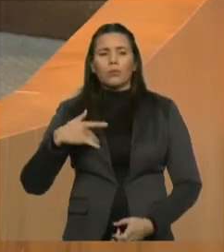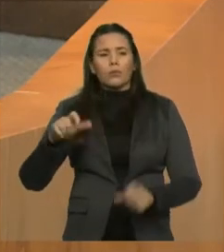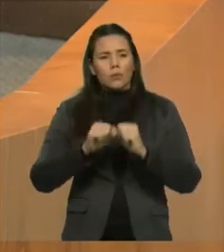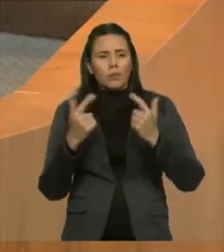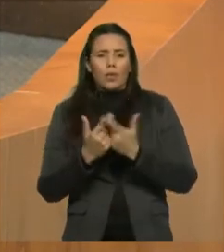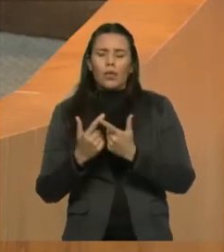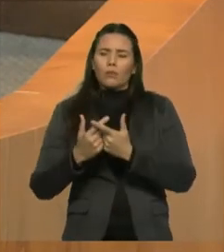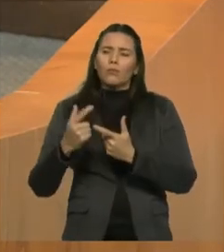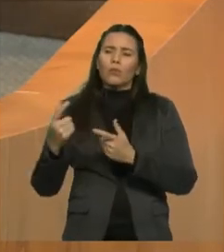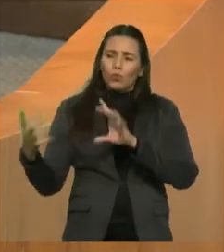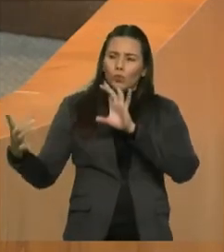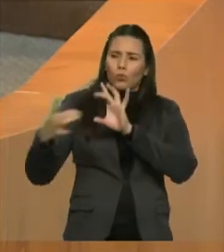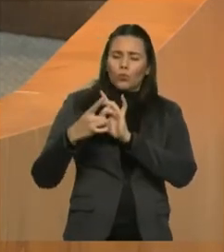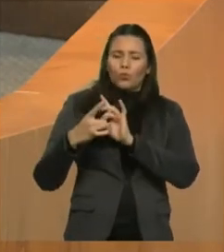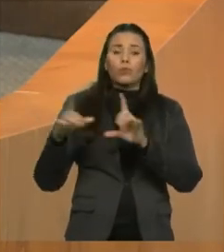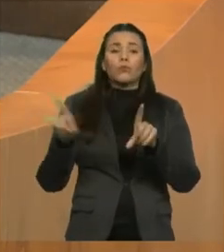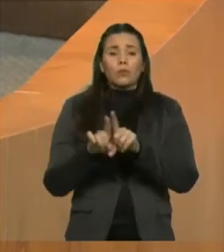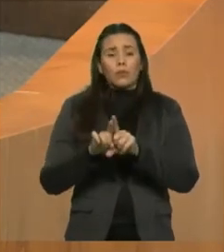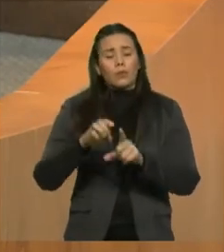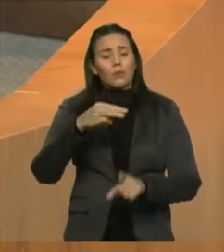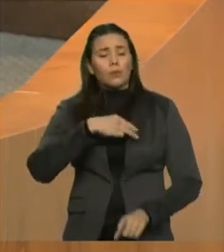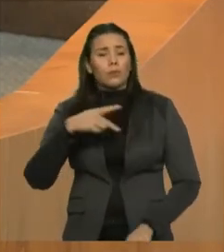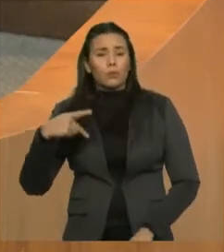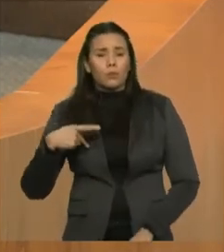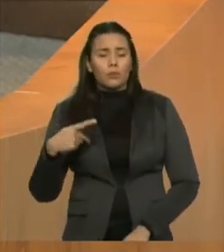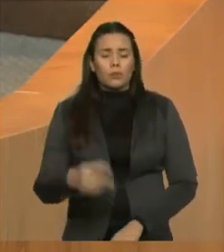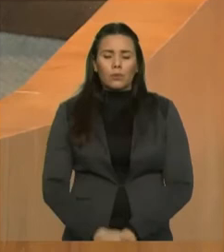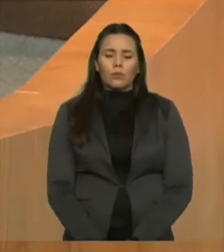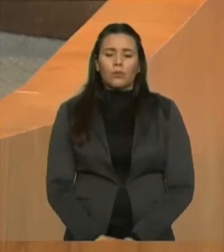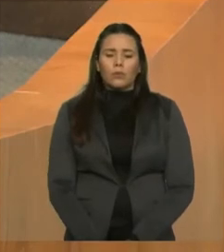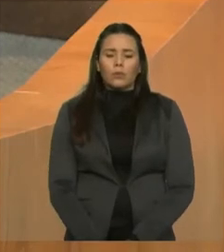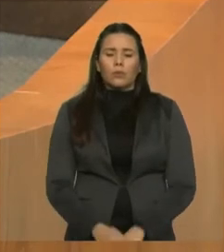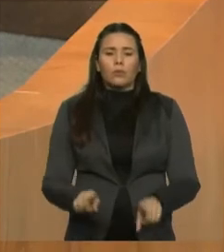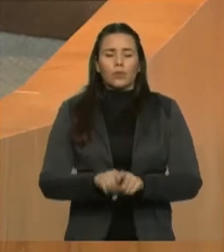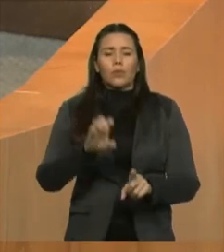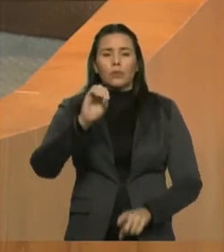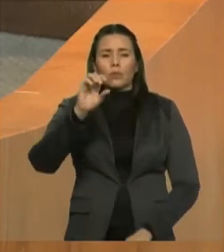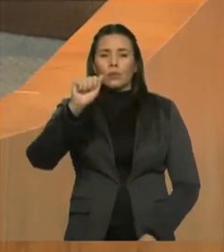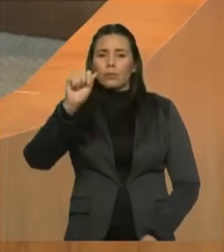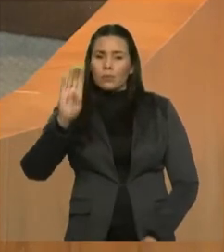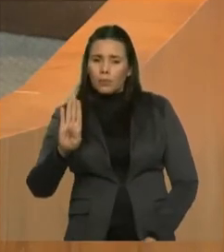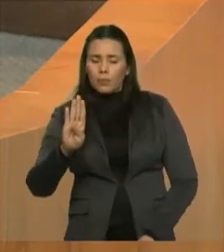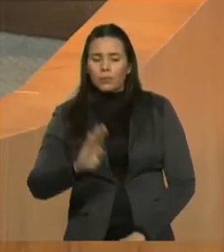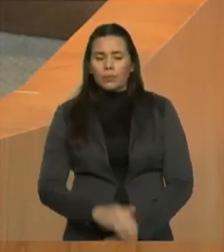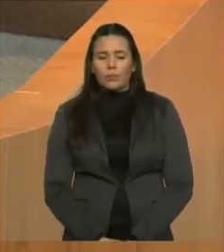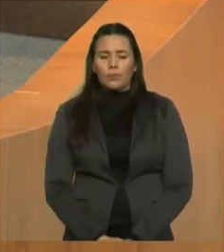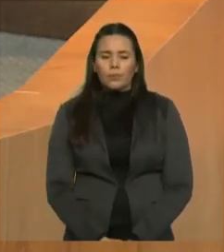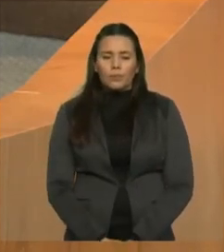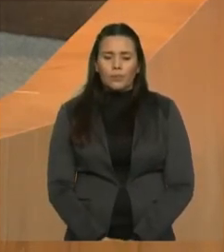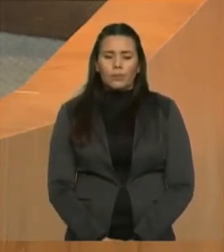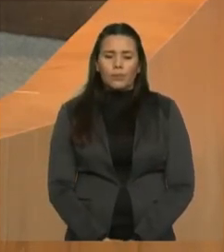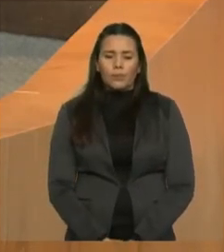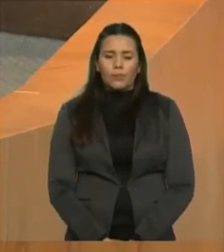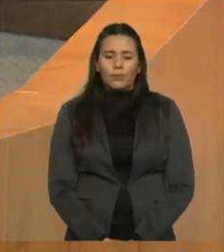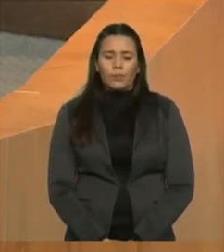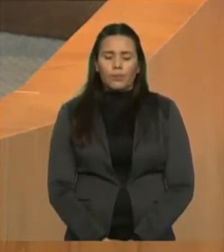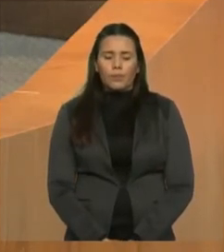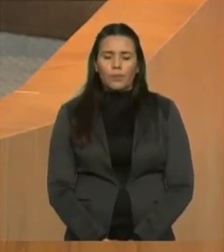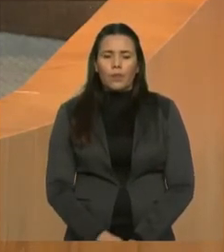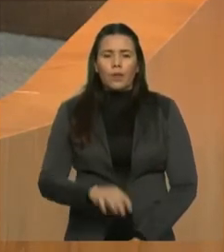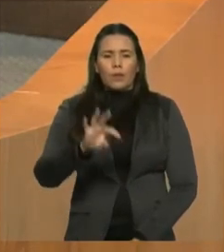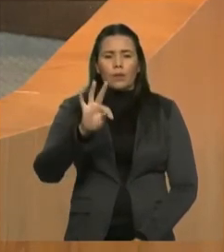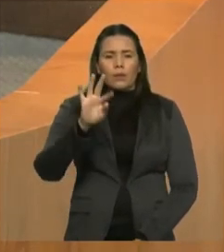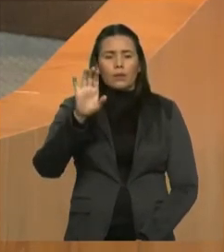convidar também o Ministério Público, convidar também a OAB. São órgãos que recebem muitas denúncias, muitas